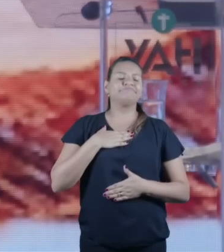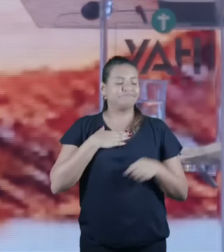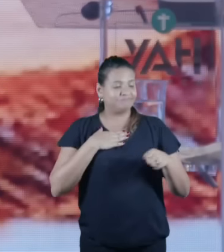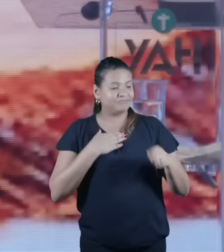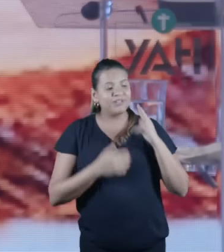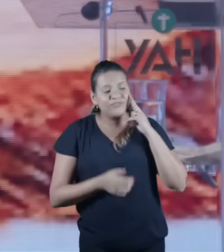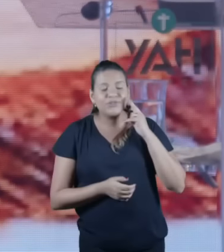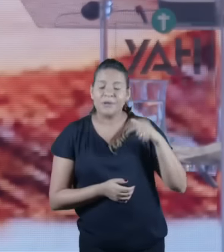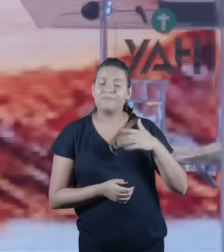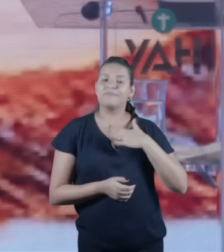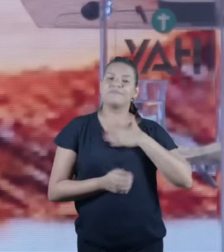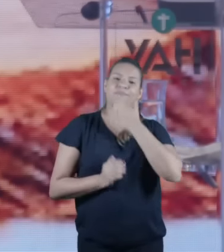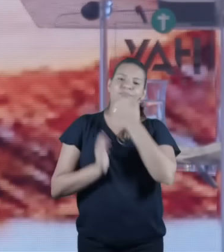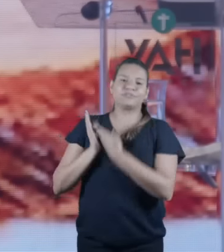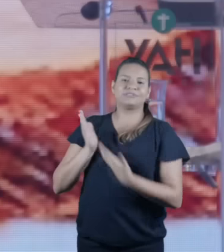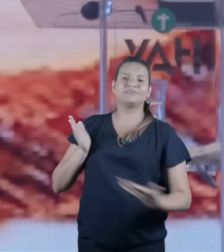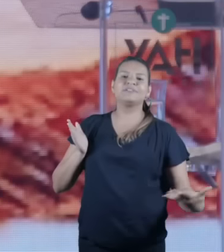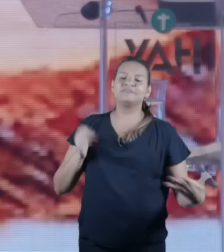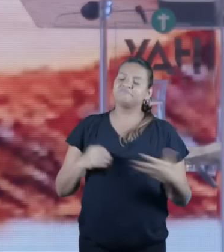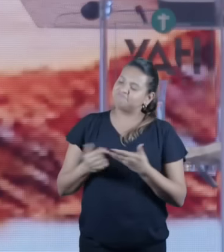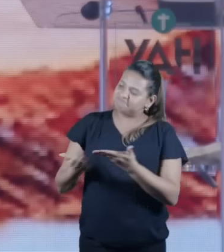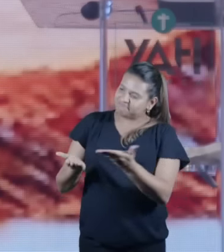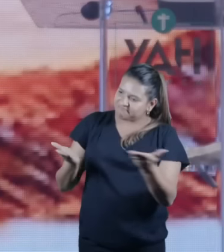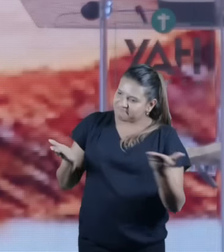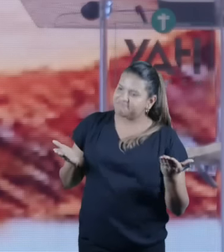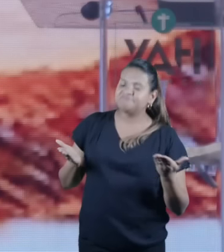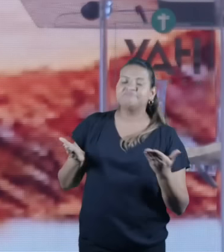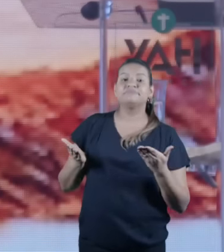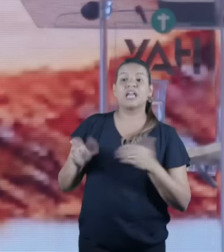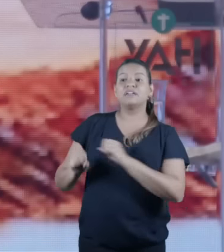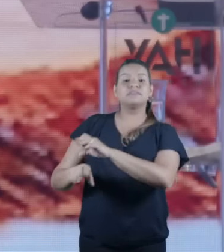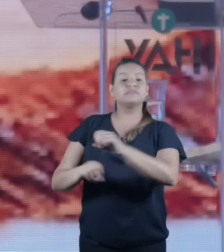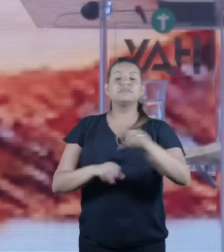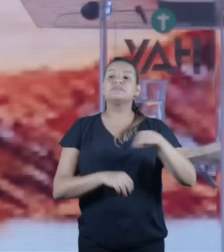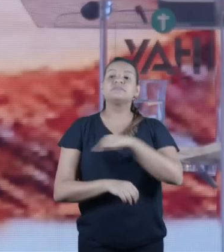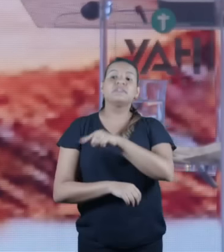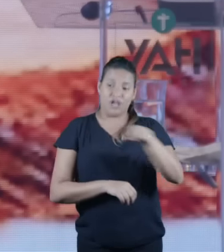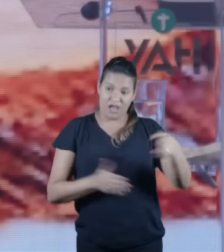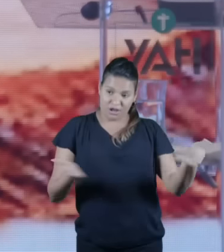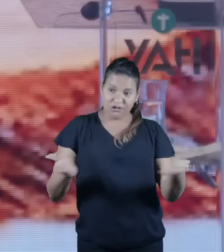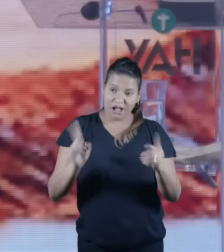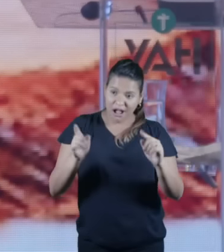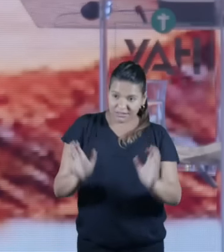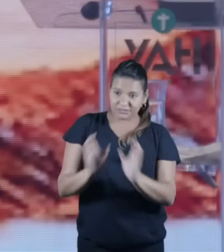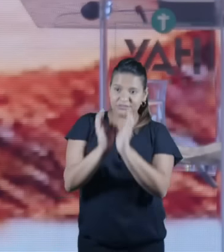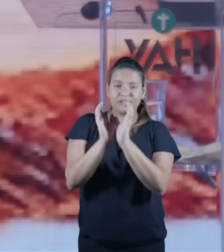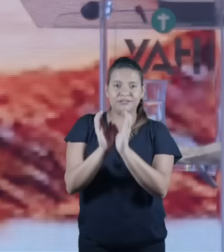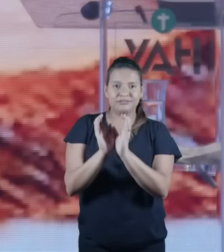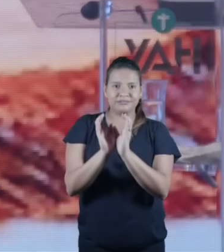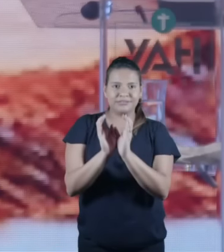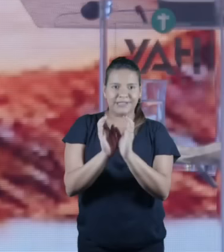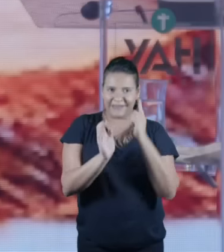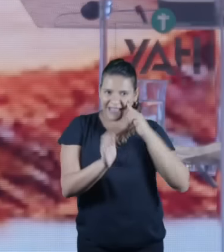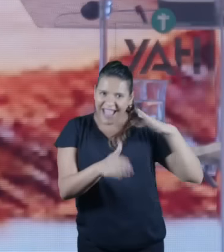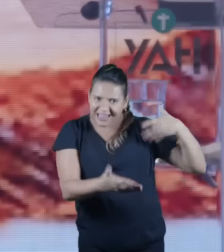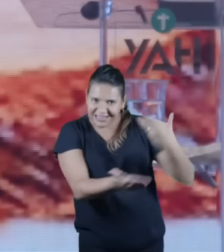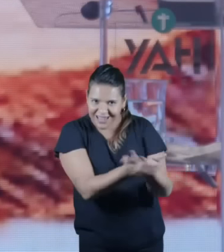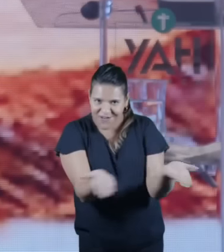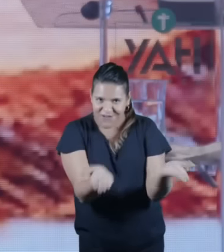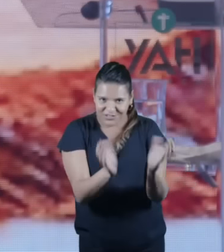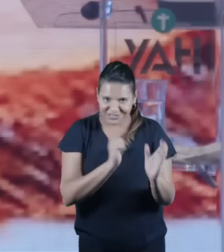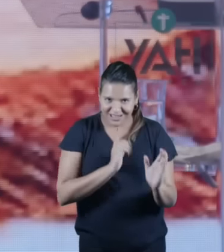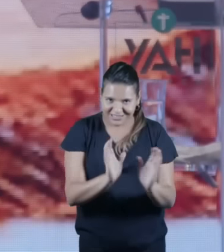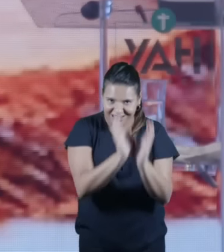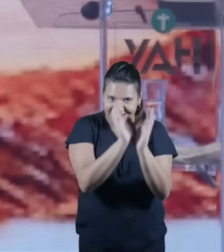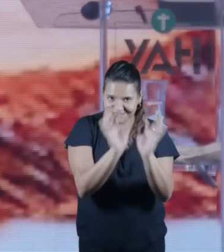ele ensina os seus discípulos a fazerem a ceia que cristãos do mundo todo fazem até os dias de hoje vejam